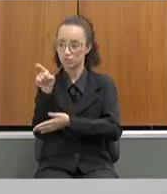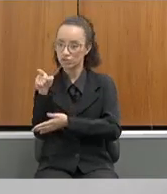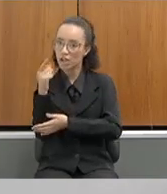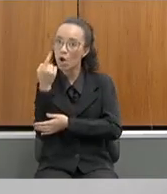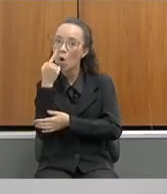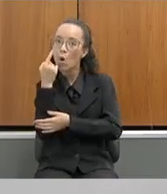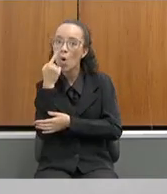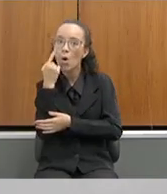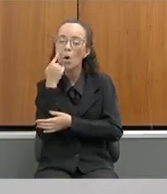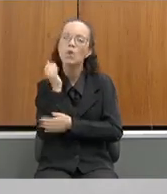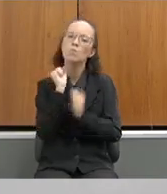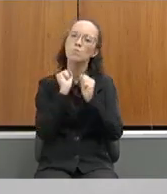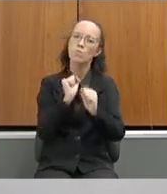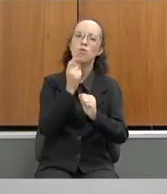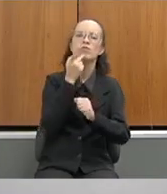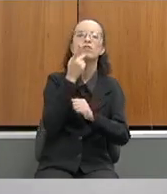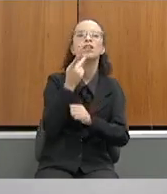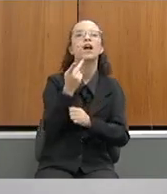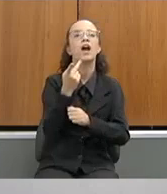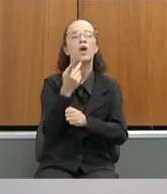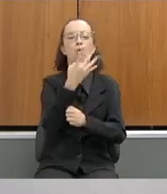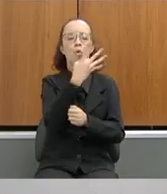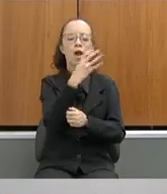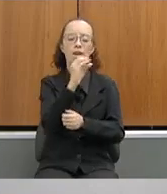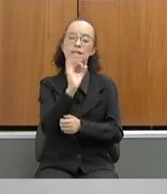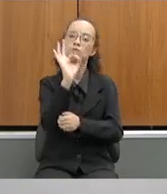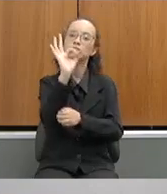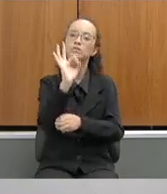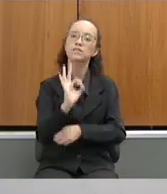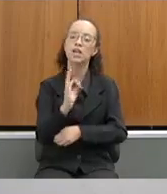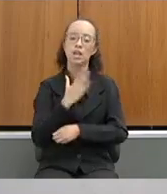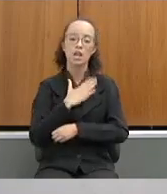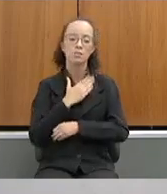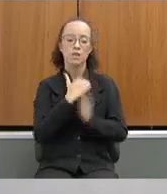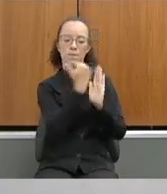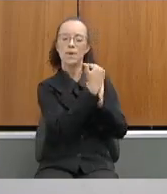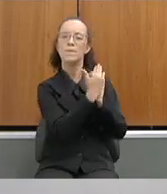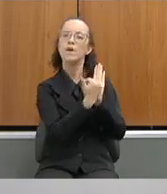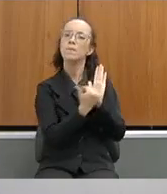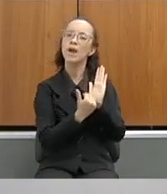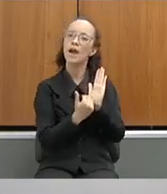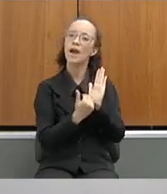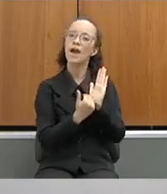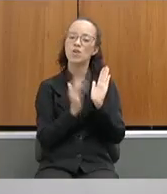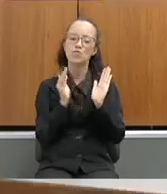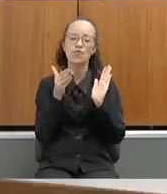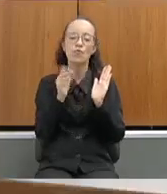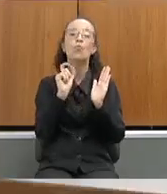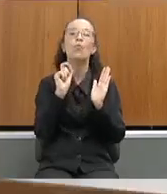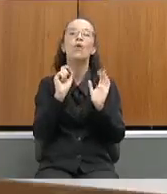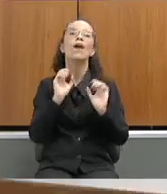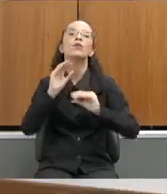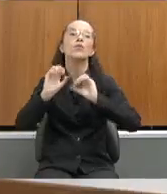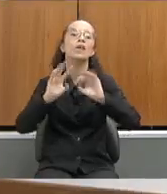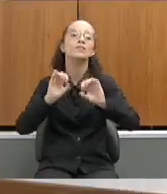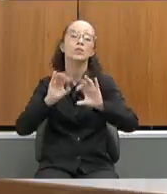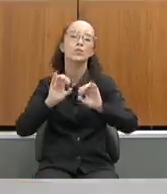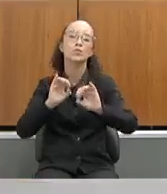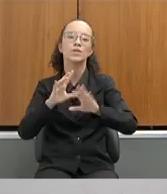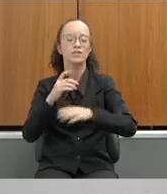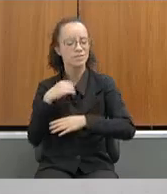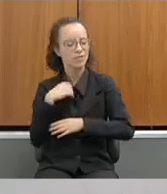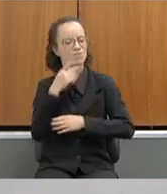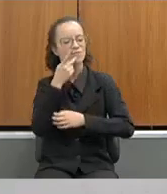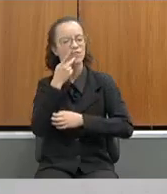posso dizer, grande parte, 40% das minhas emendas, eu dedico à educação. E faço isso em